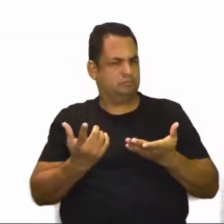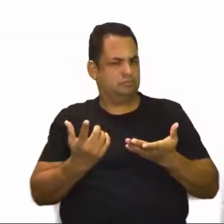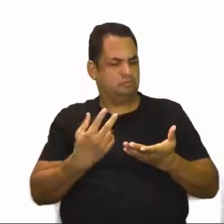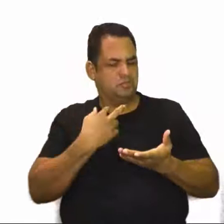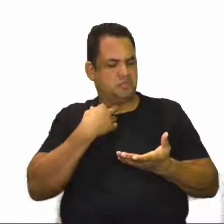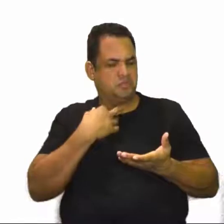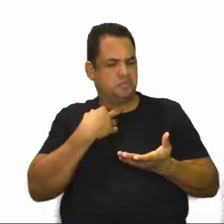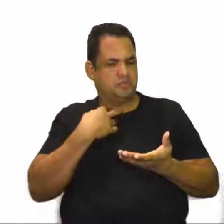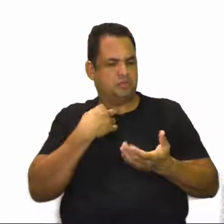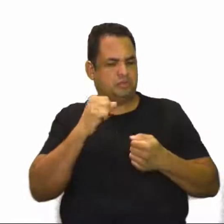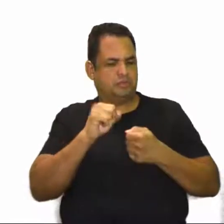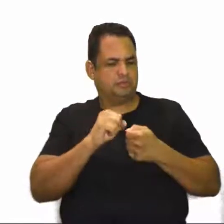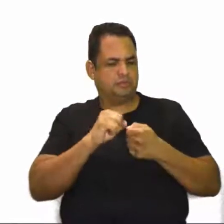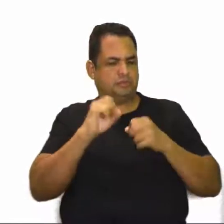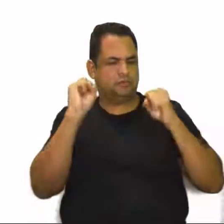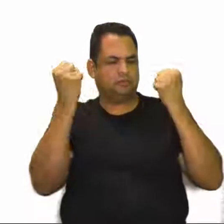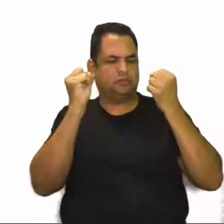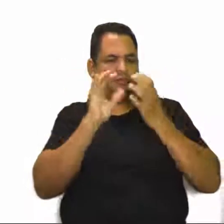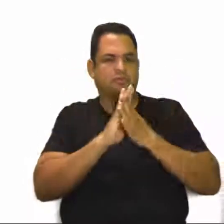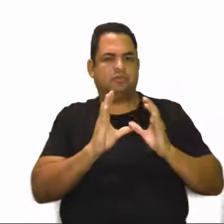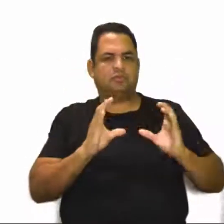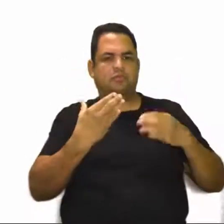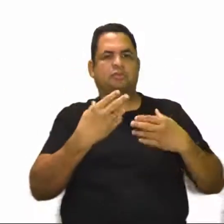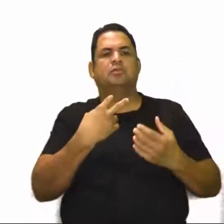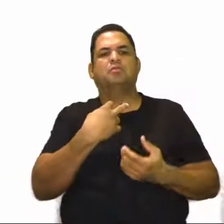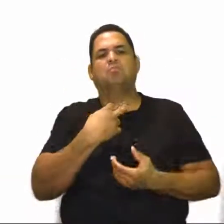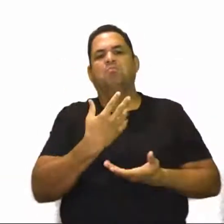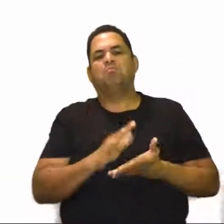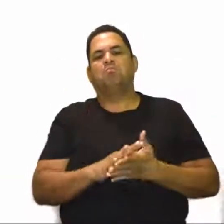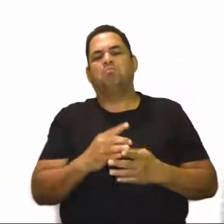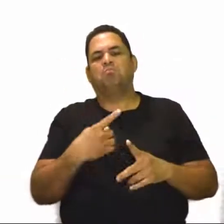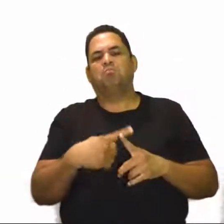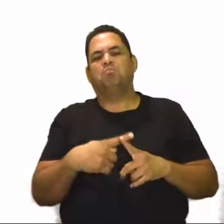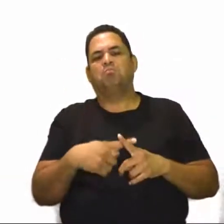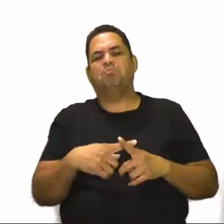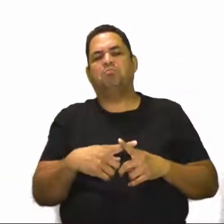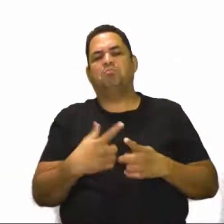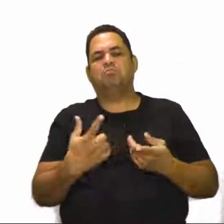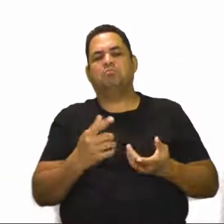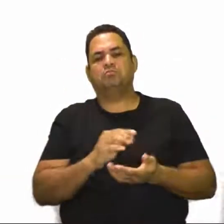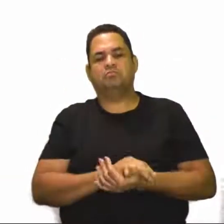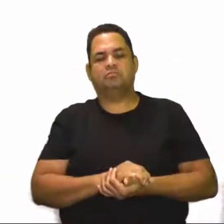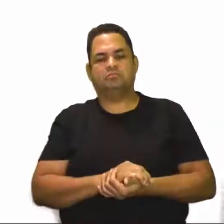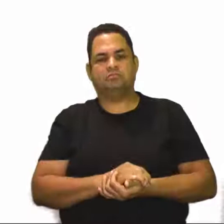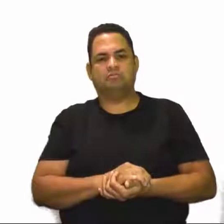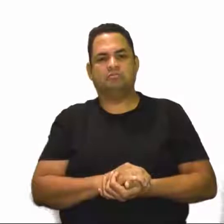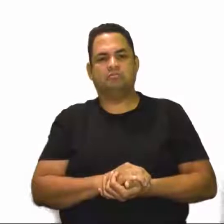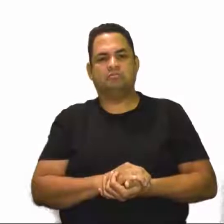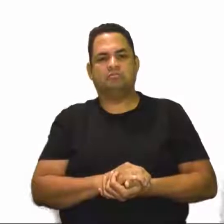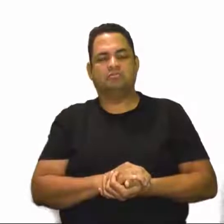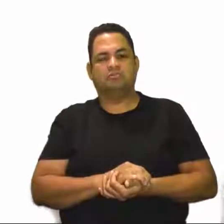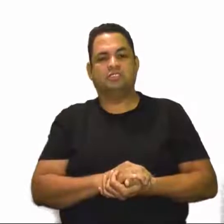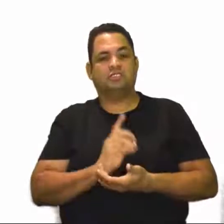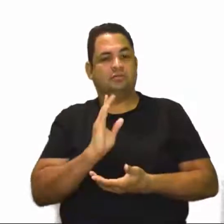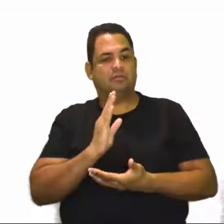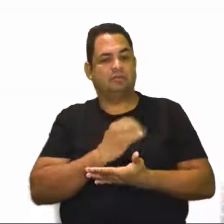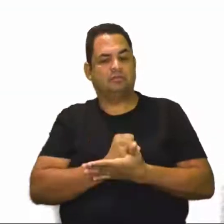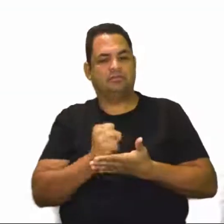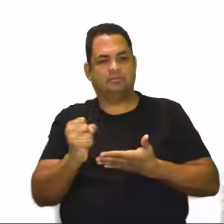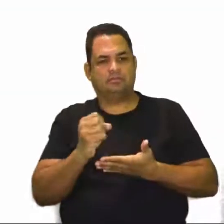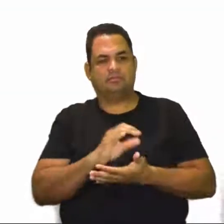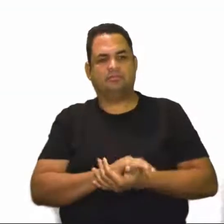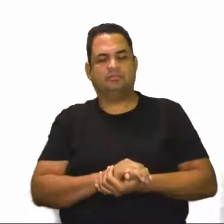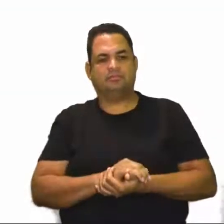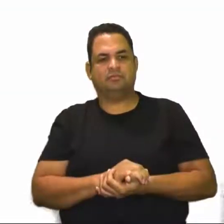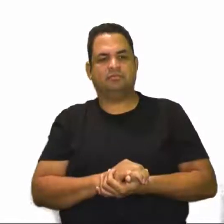atividade em grupo? Por que que não pode, né? Se o aluno da mediação não piscou na aula, ele vai eliminar essa. Agora,